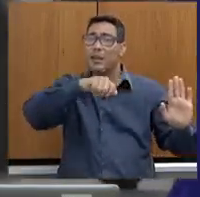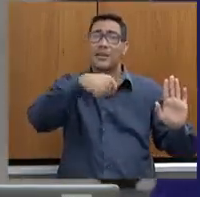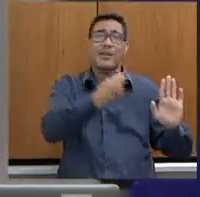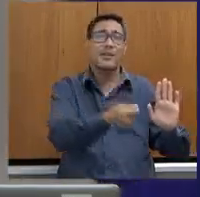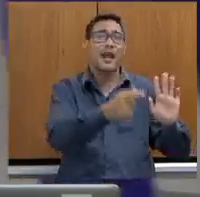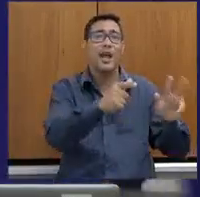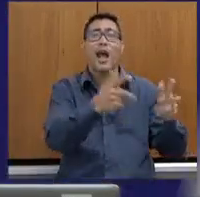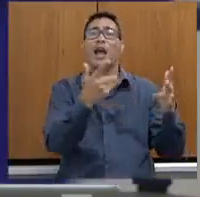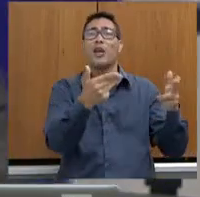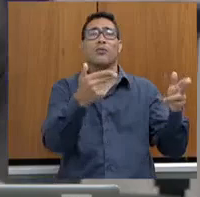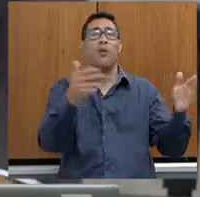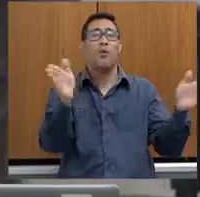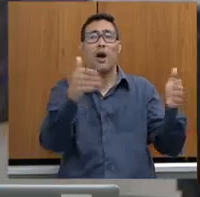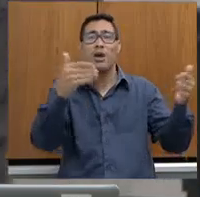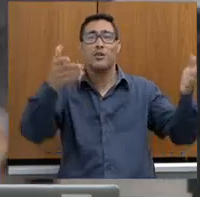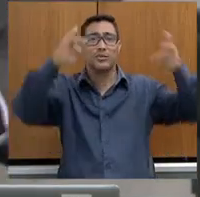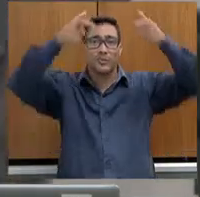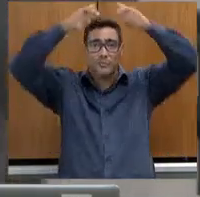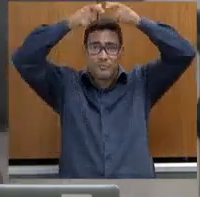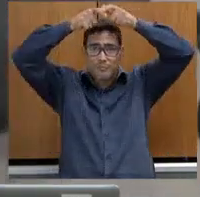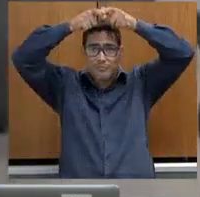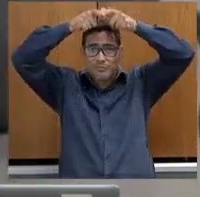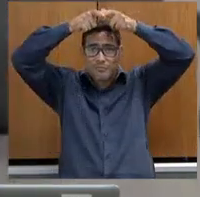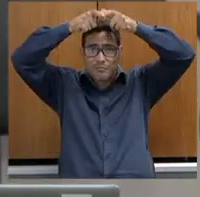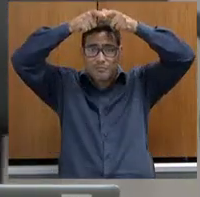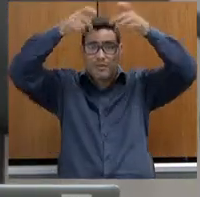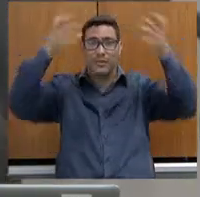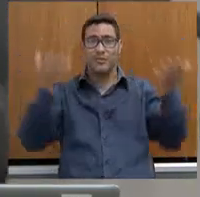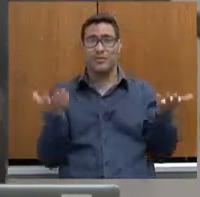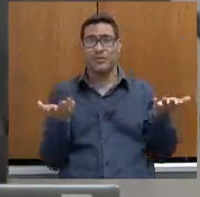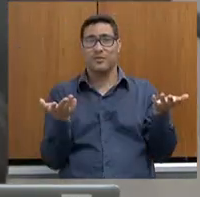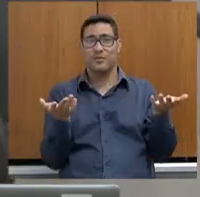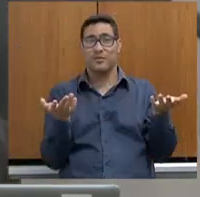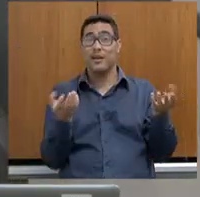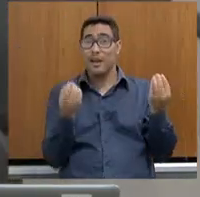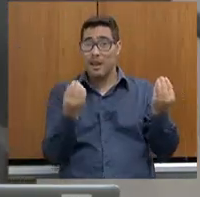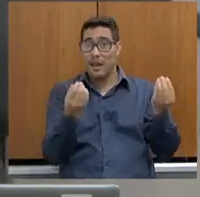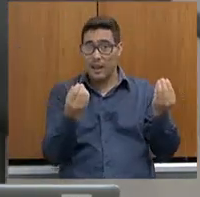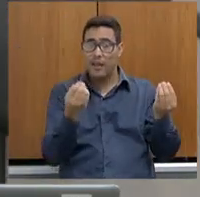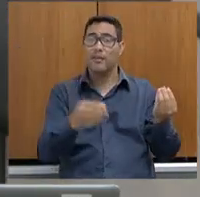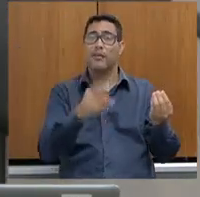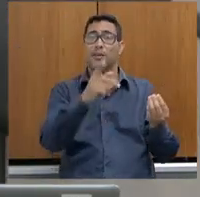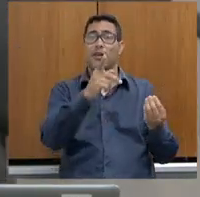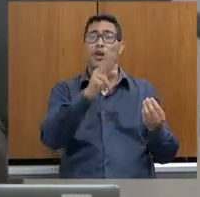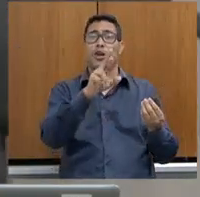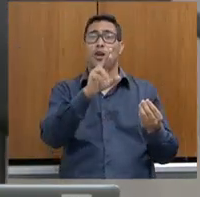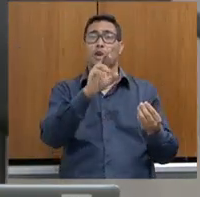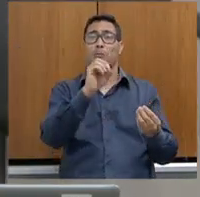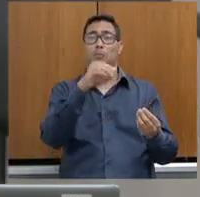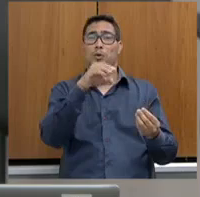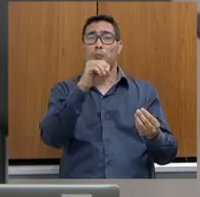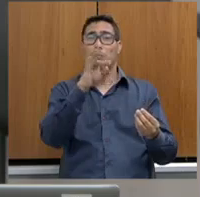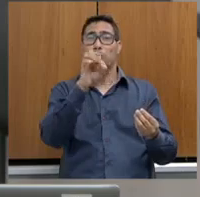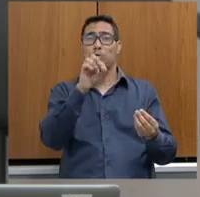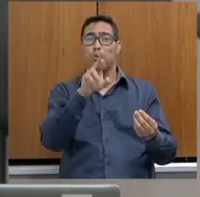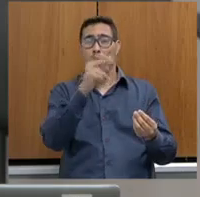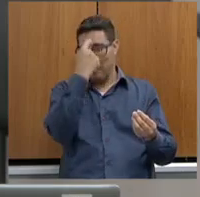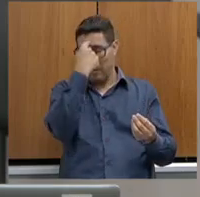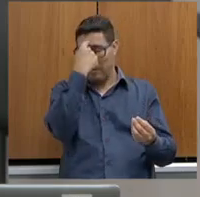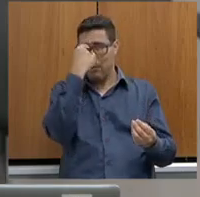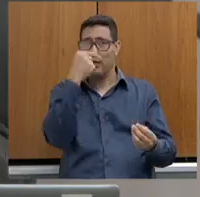colocam duas asas aqui nas costas deles e um auréola. Esse promotor trata esses bandidos assim,